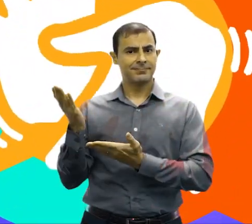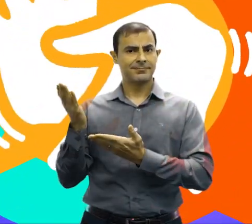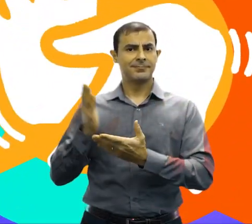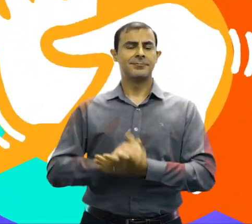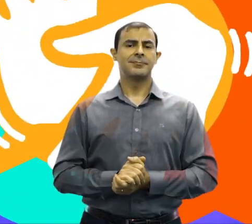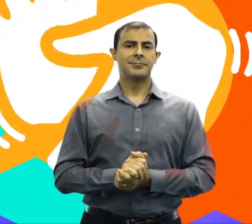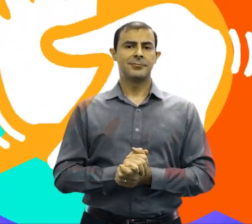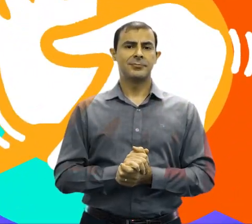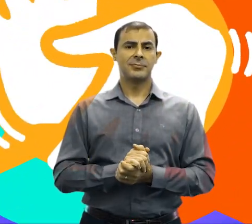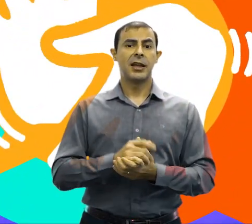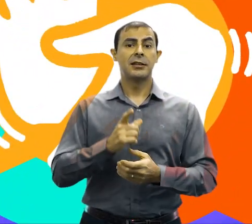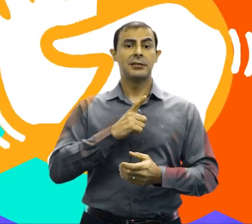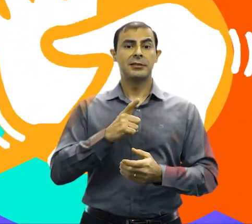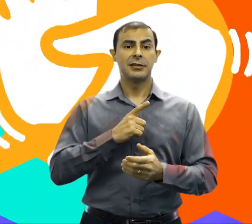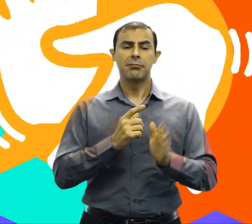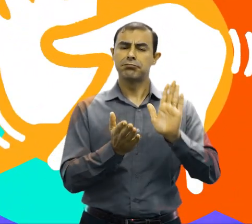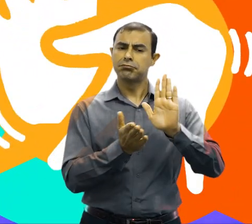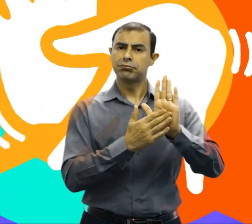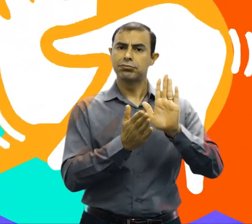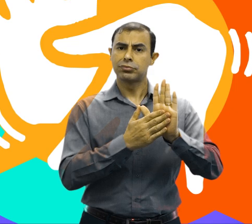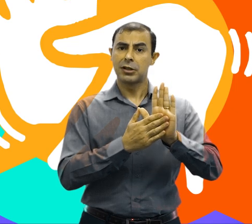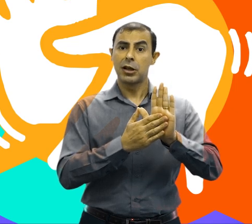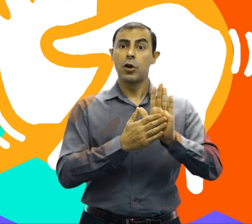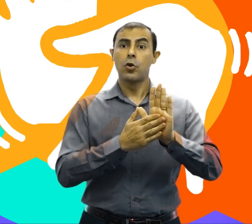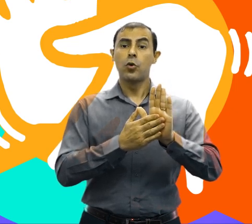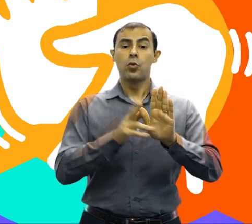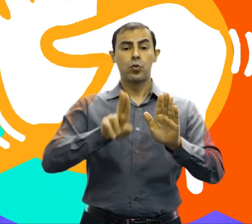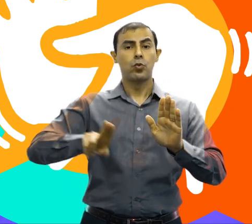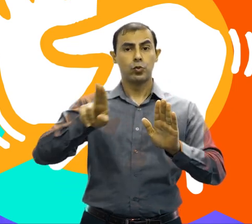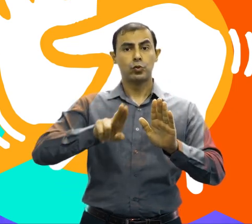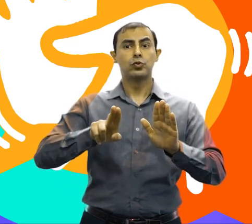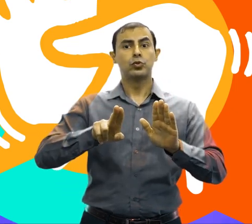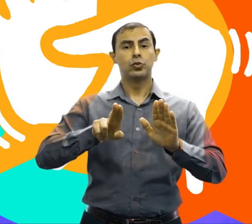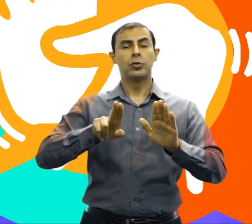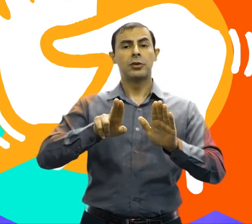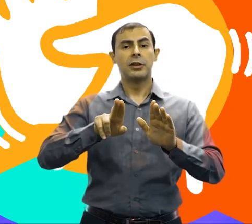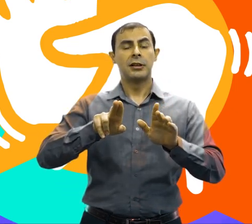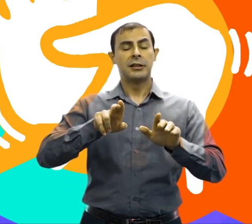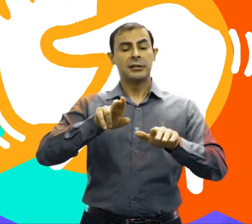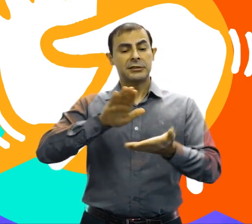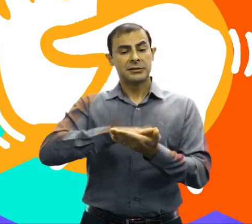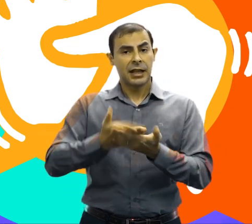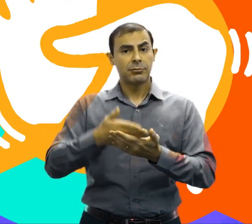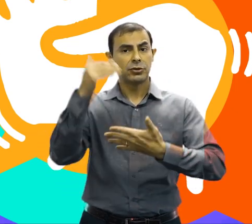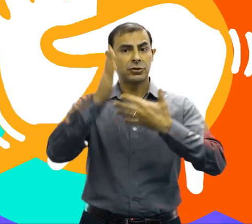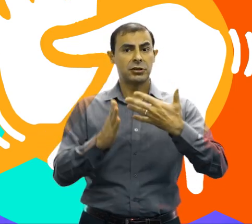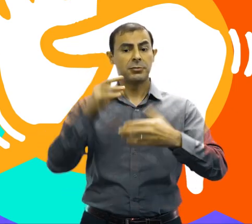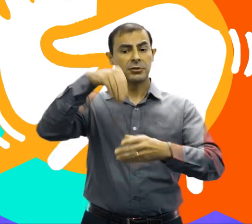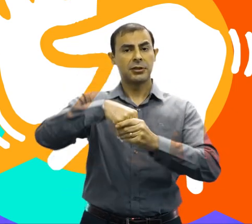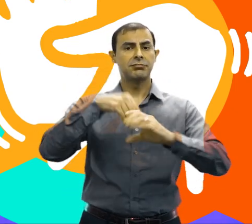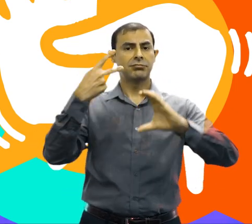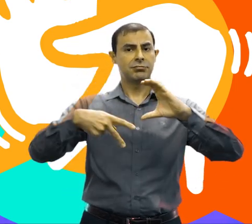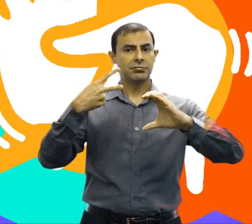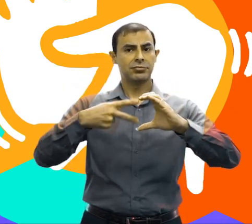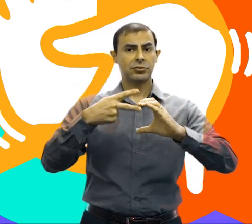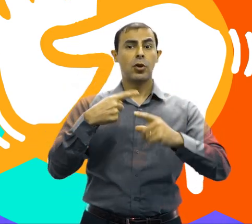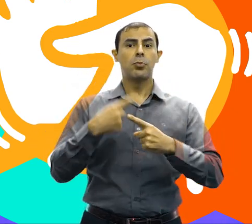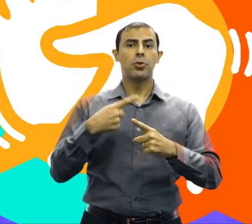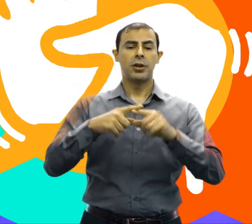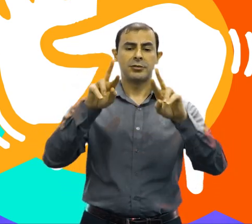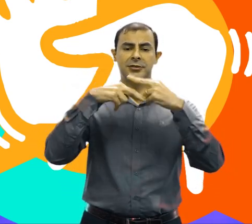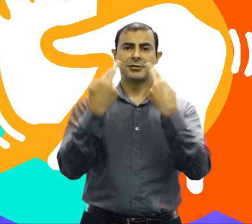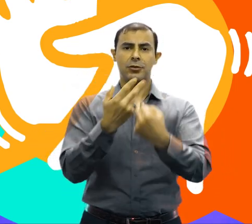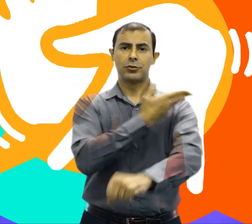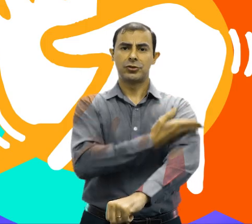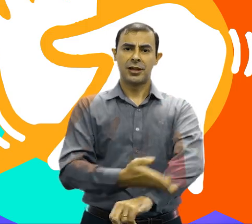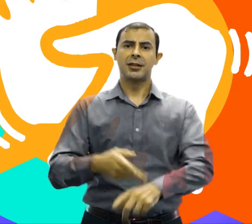institui a disponibilização de intérprete de Libras na Câmara Municipal, prevendo essa participação nas